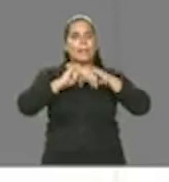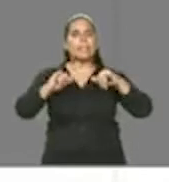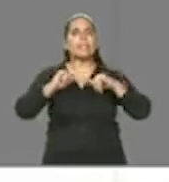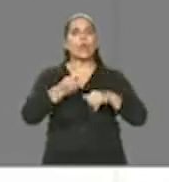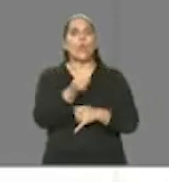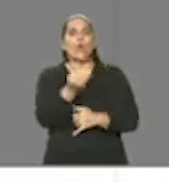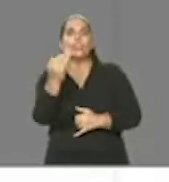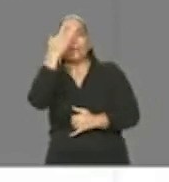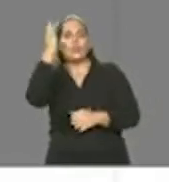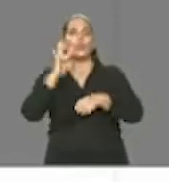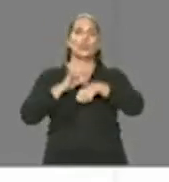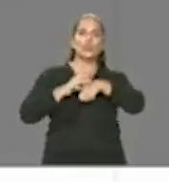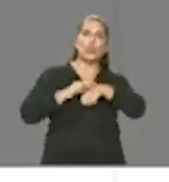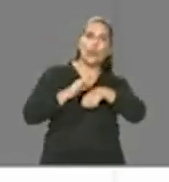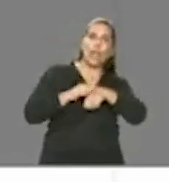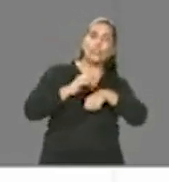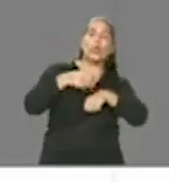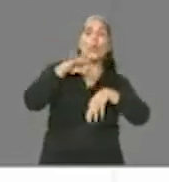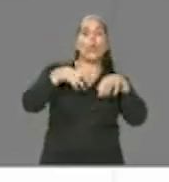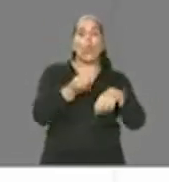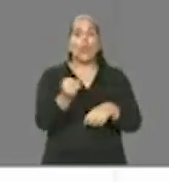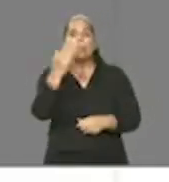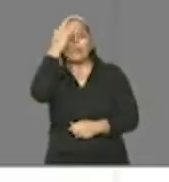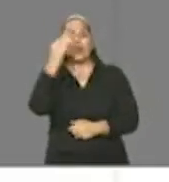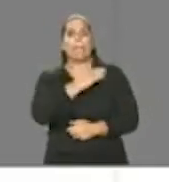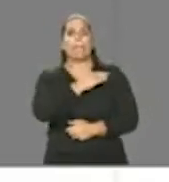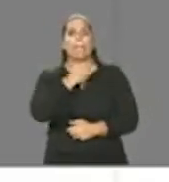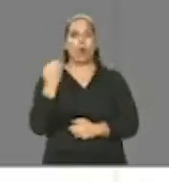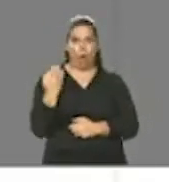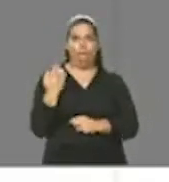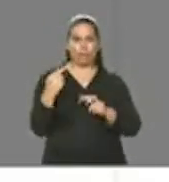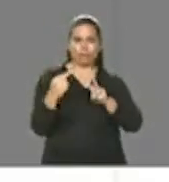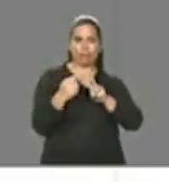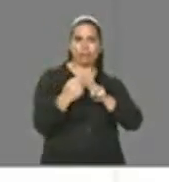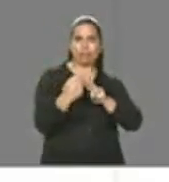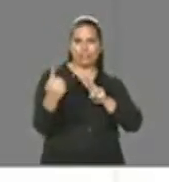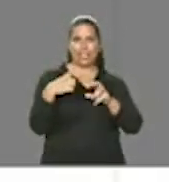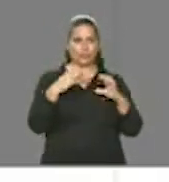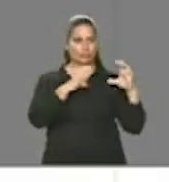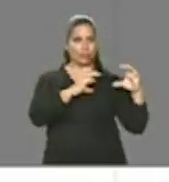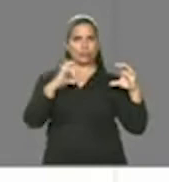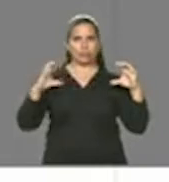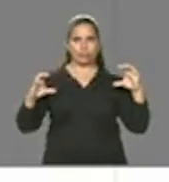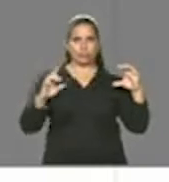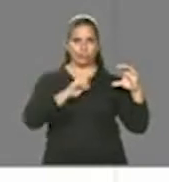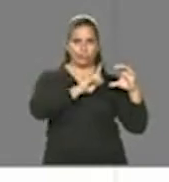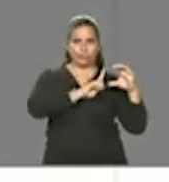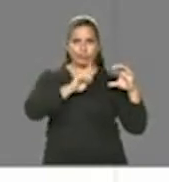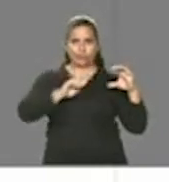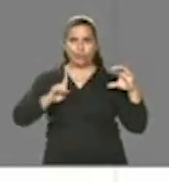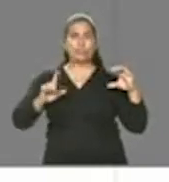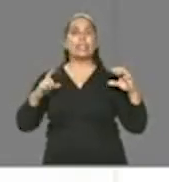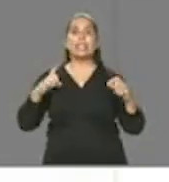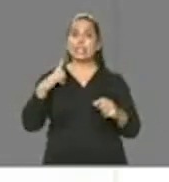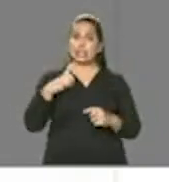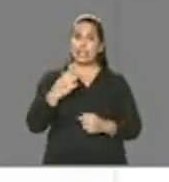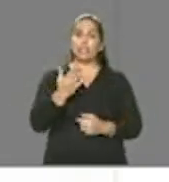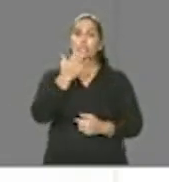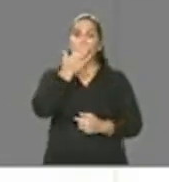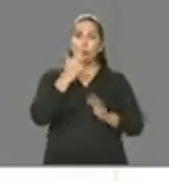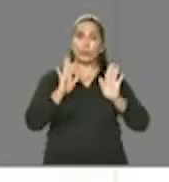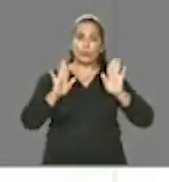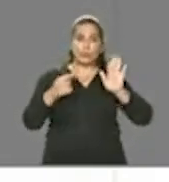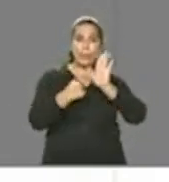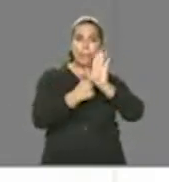ficando doentes quanto as pessoas que estão morrendo, em cada um desses dois gráficos que vocês estão vendo aqui, o modelo acompanha